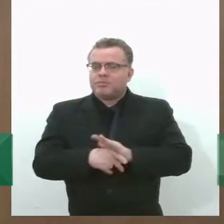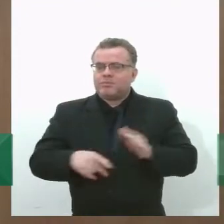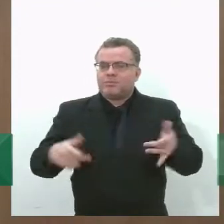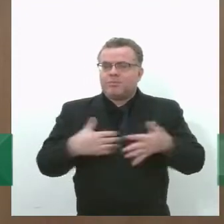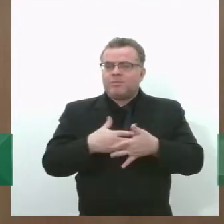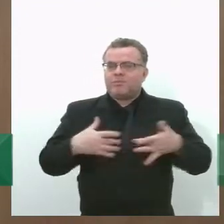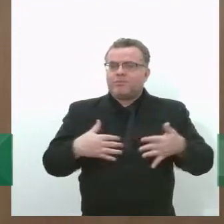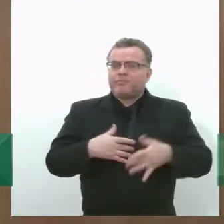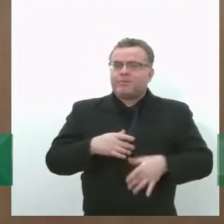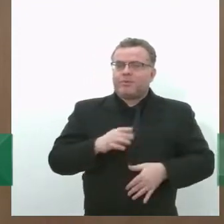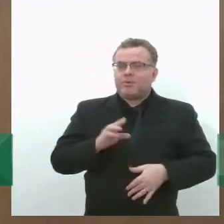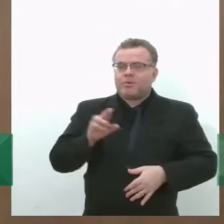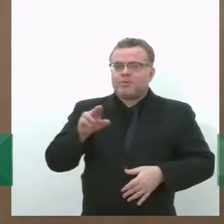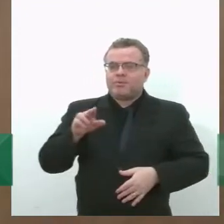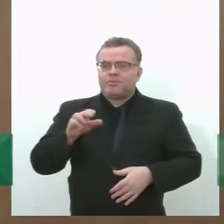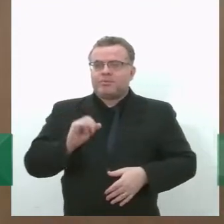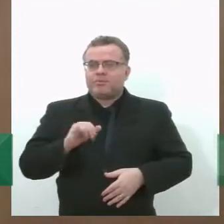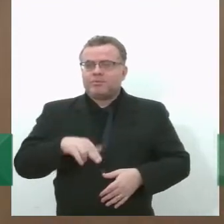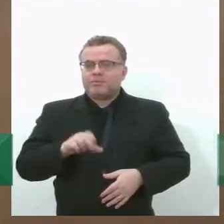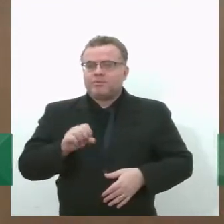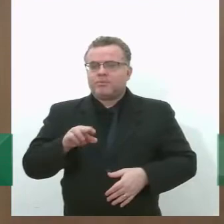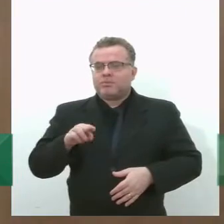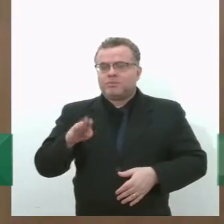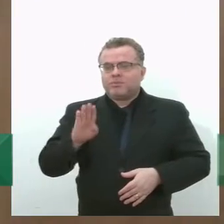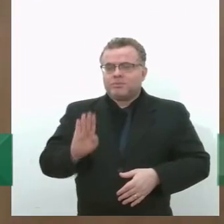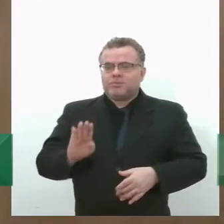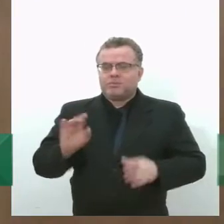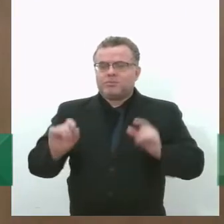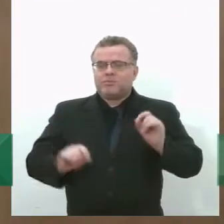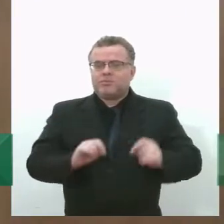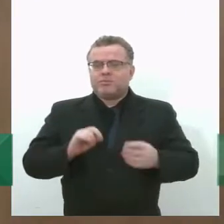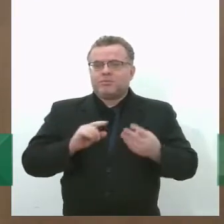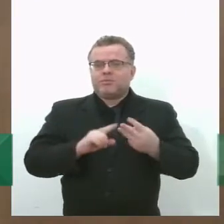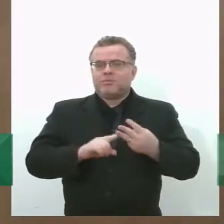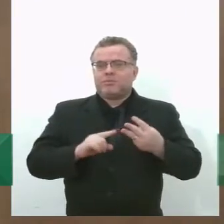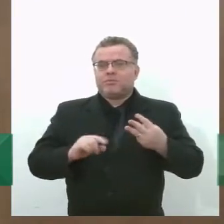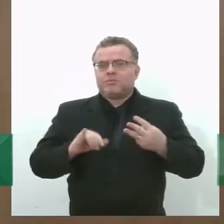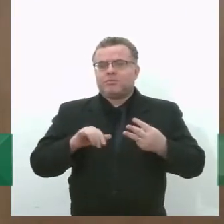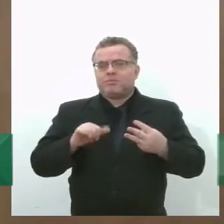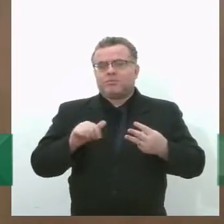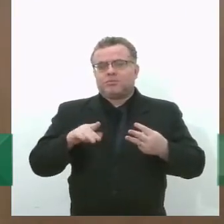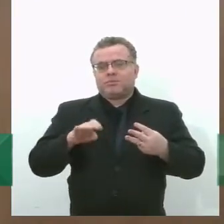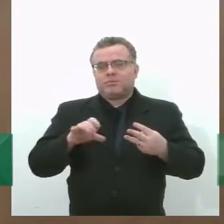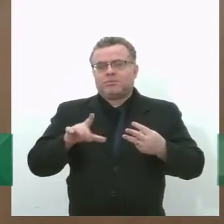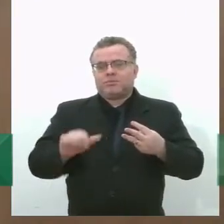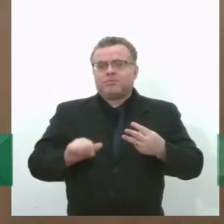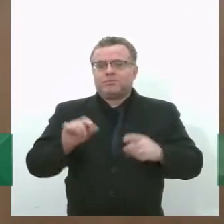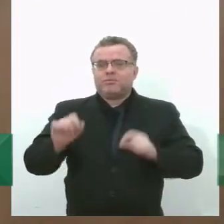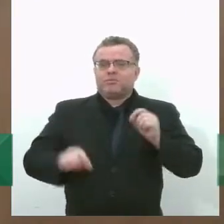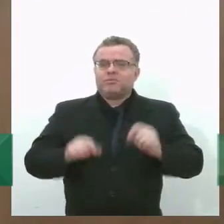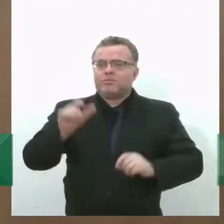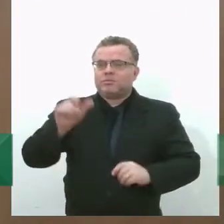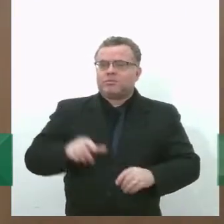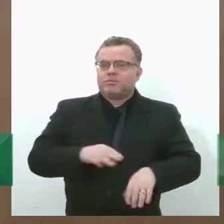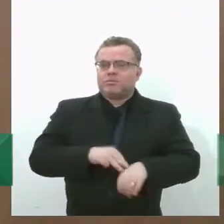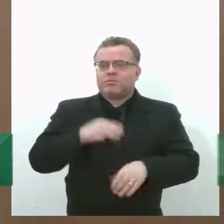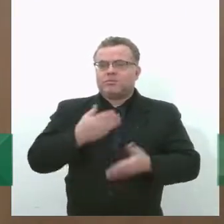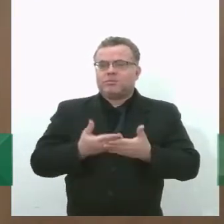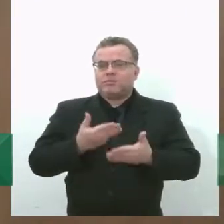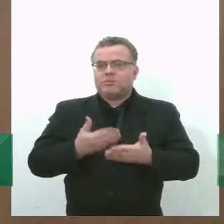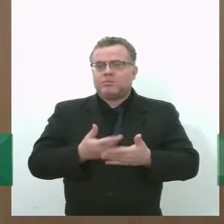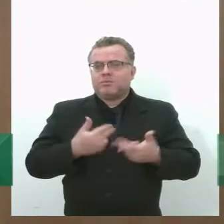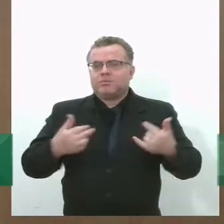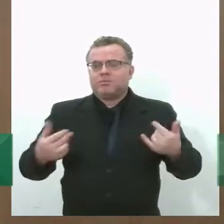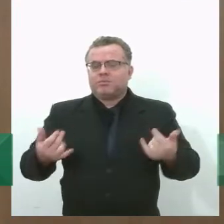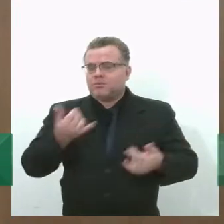Insurbe, da cidade de Aracaju. E com Isabela Sene, engenheira de energia, mestrando em planejamento energético e